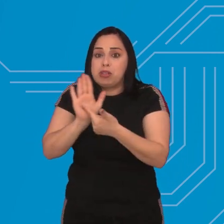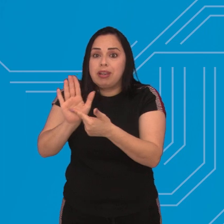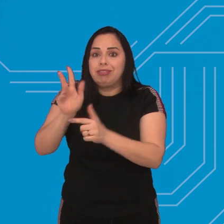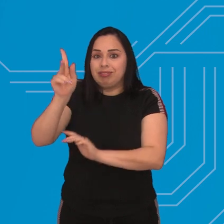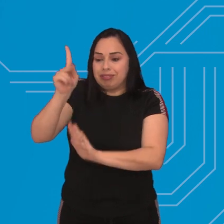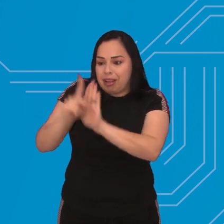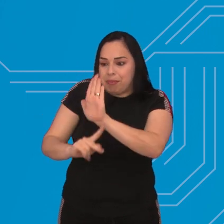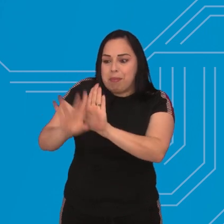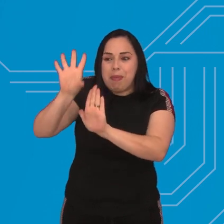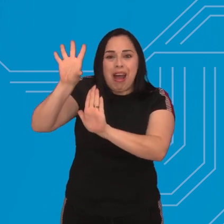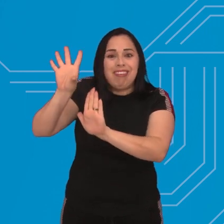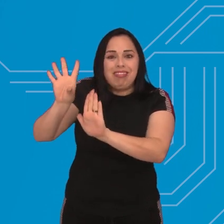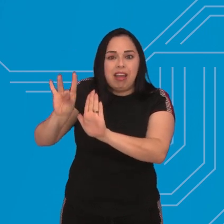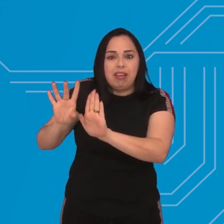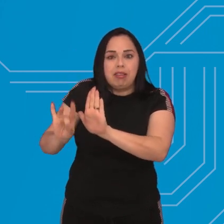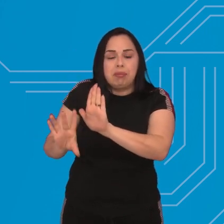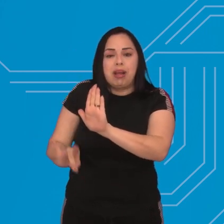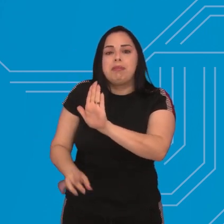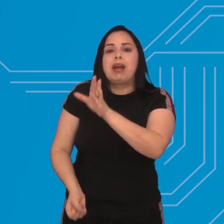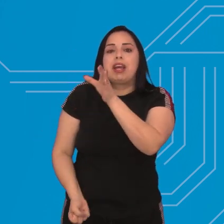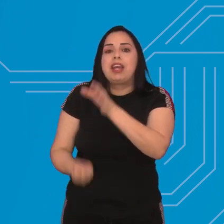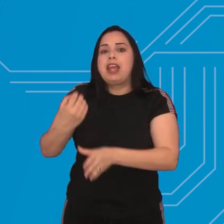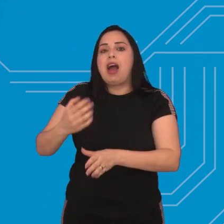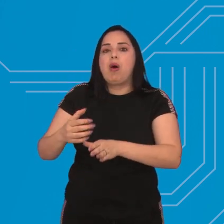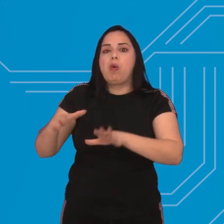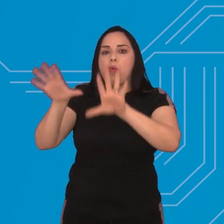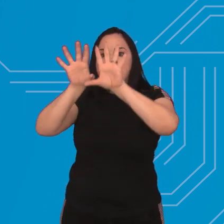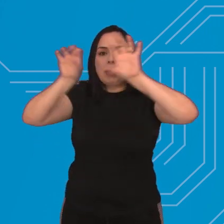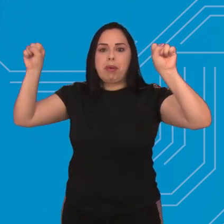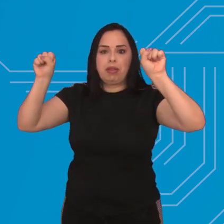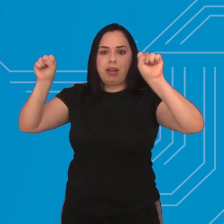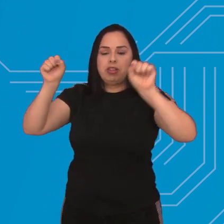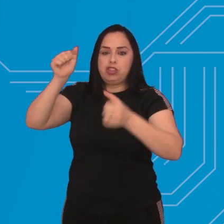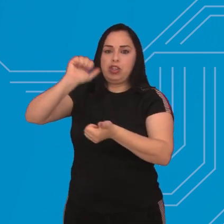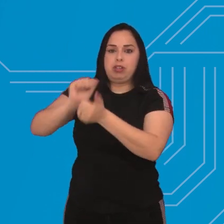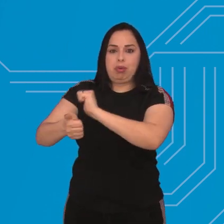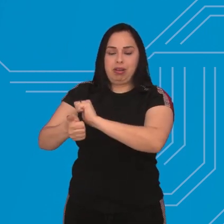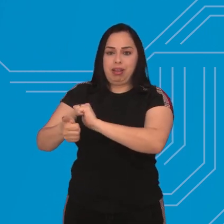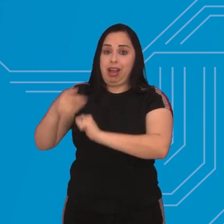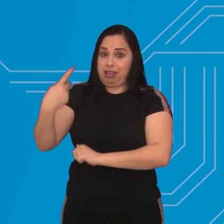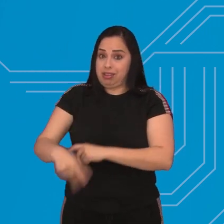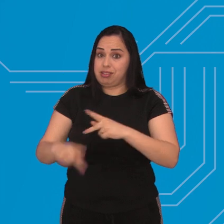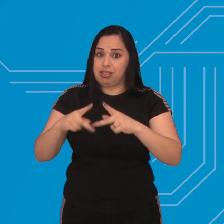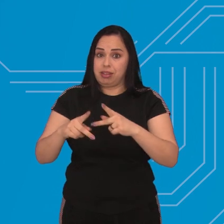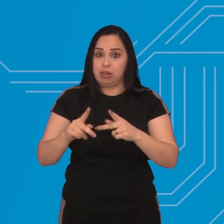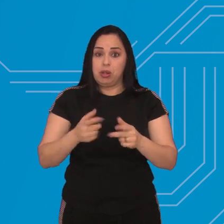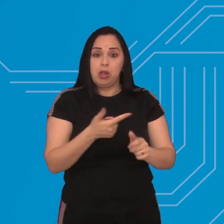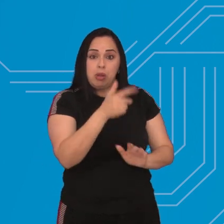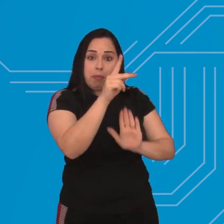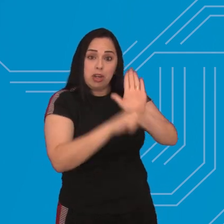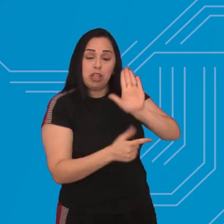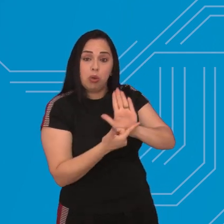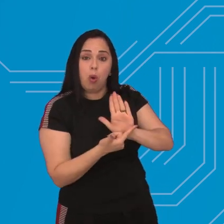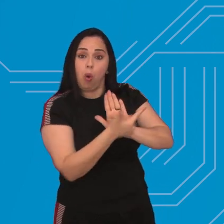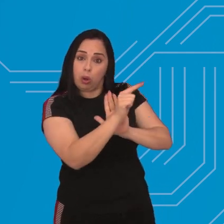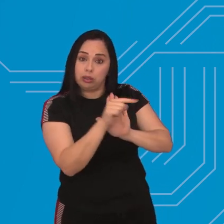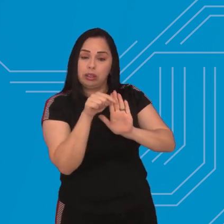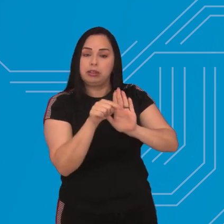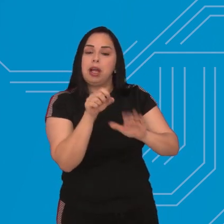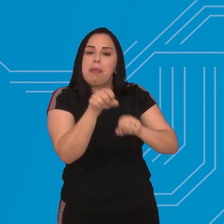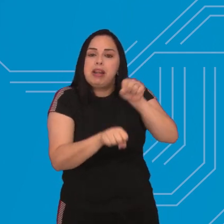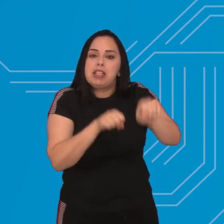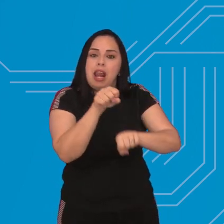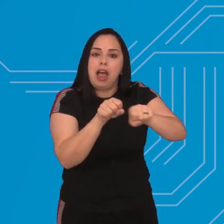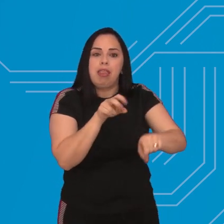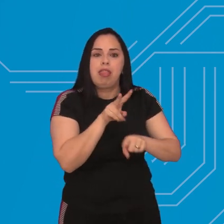projeto aprovado na Câmara para criar um tribunal desportivo na cidade. E também outro projeto, este, para a criação de um programa de